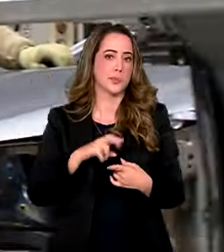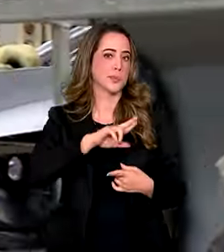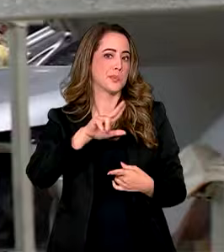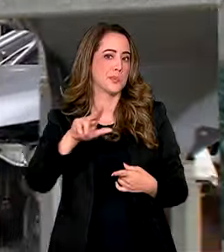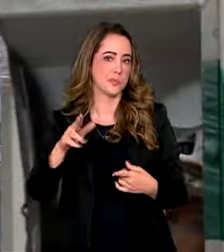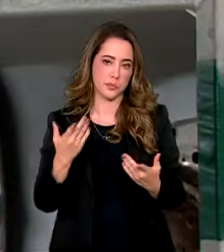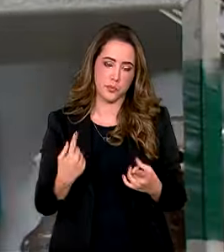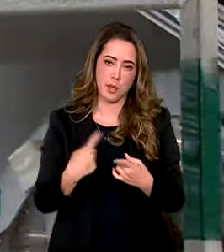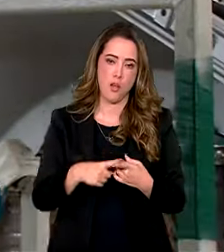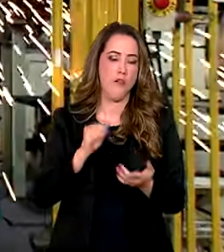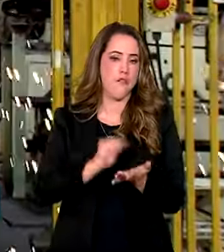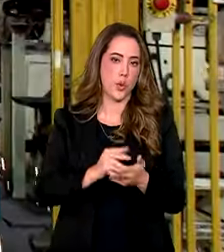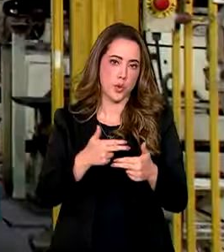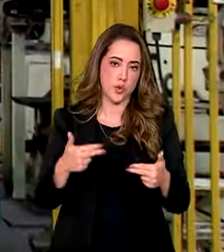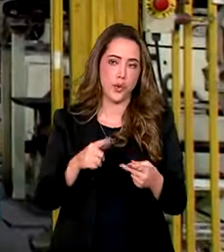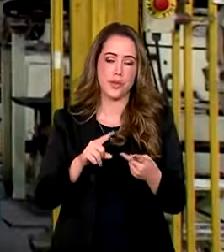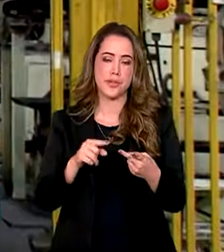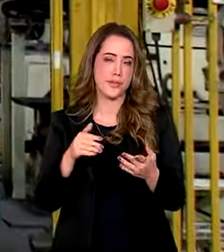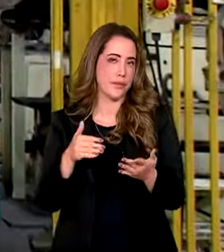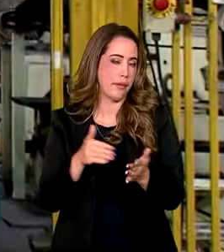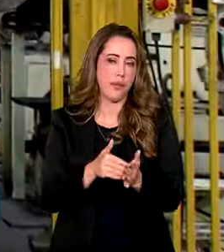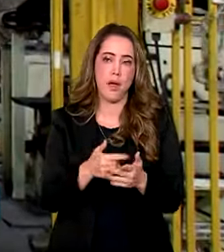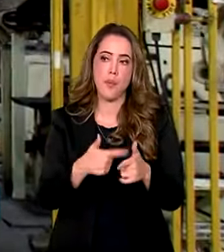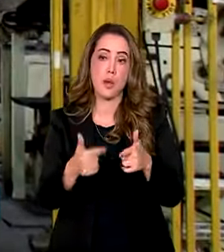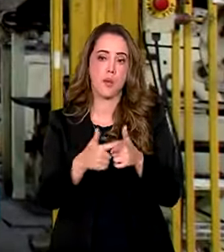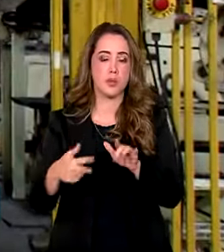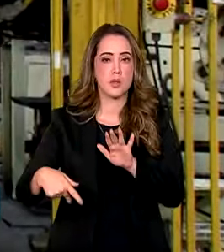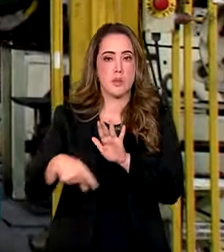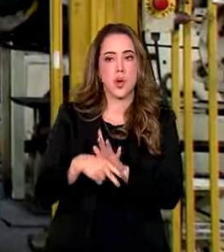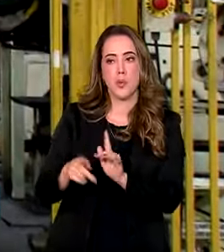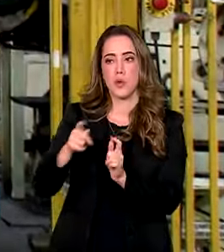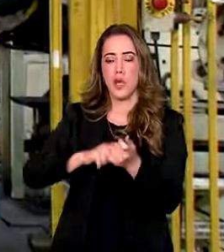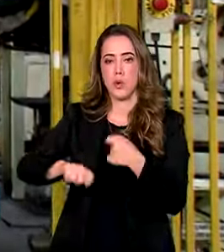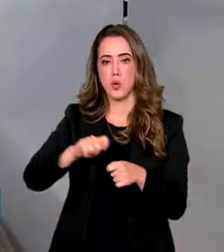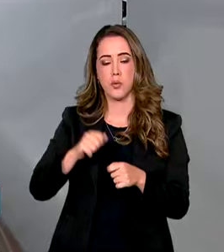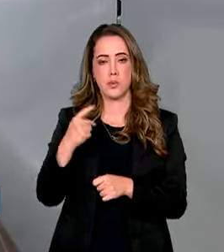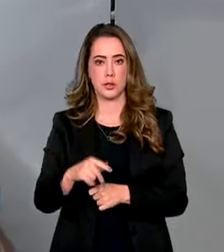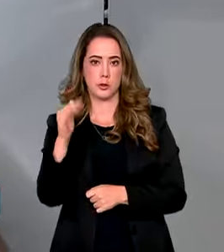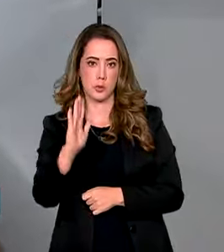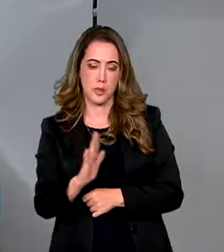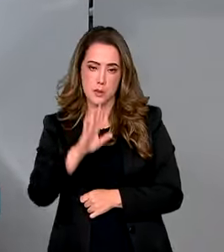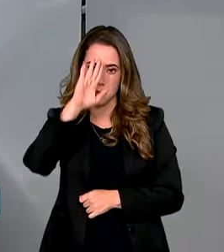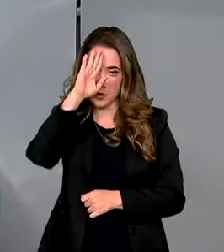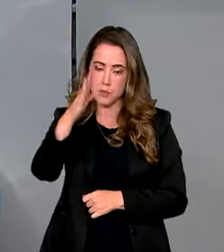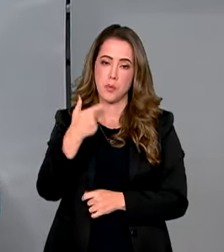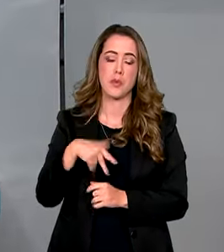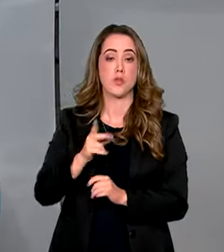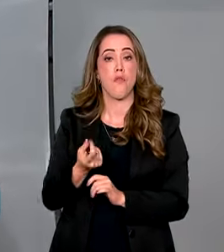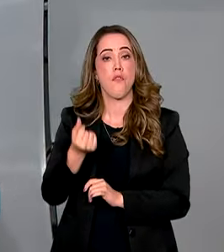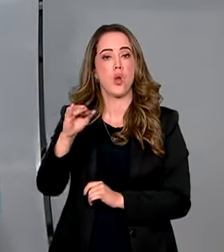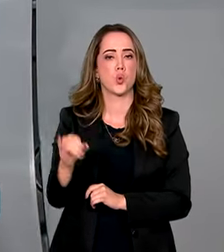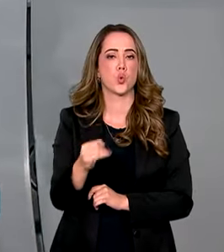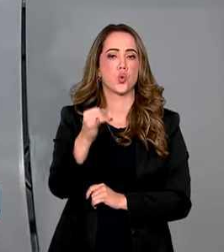Vão desde a falta de equipamentos até problemas provocados pelo cenário econômico brasileiro, principalmente com a alta